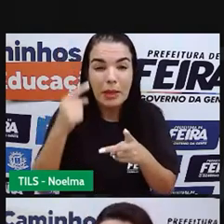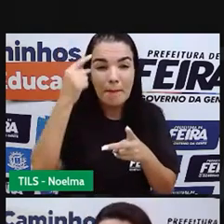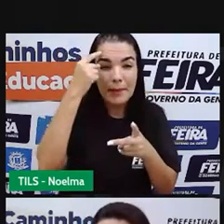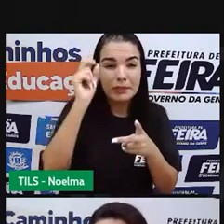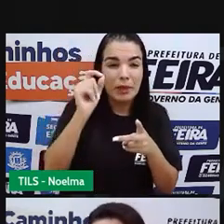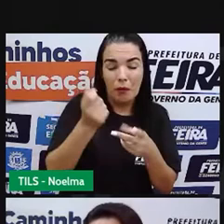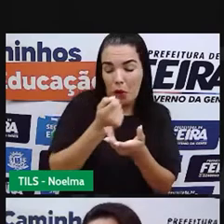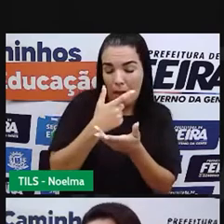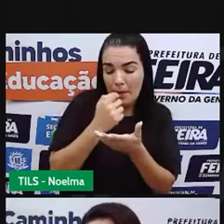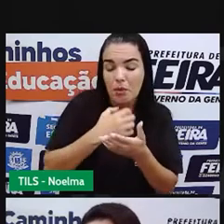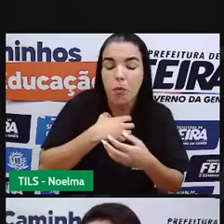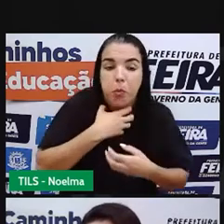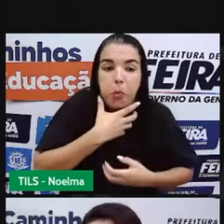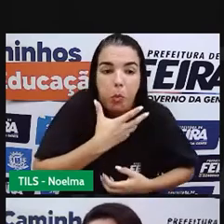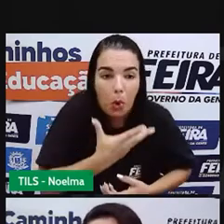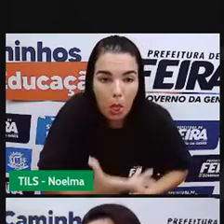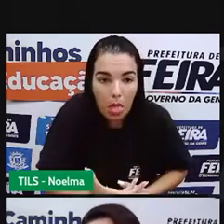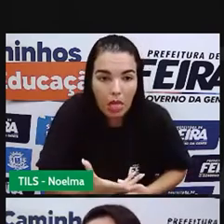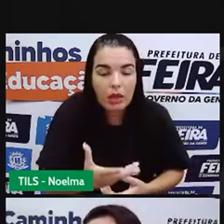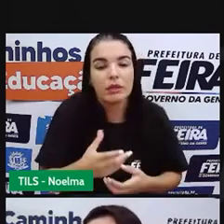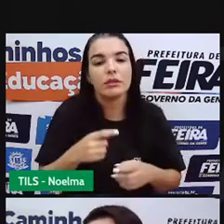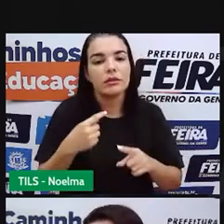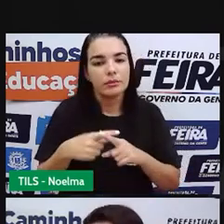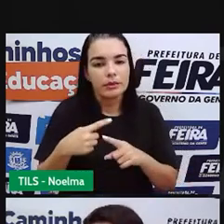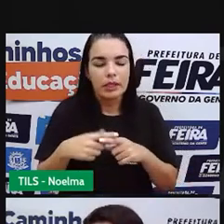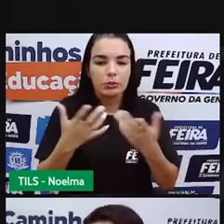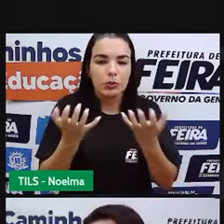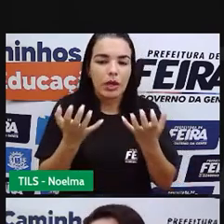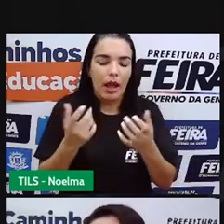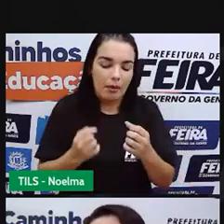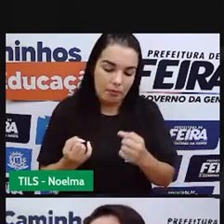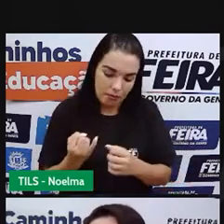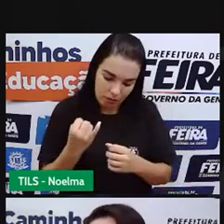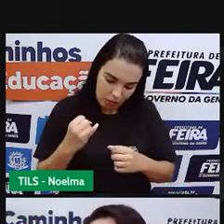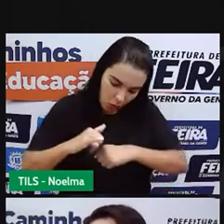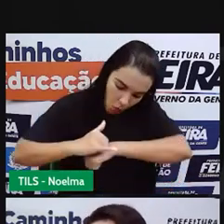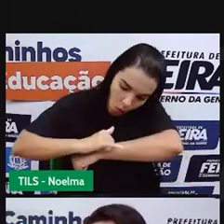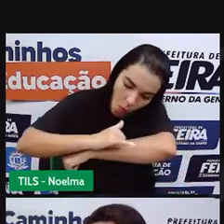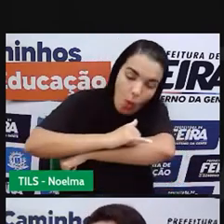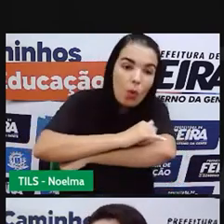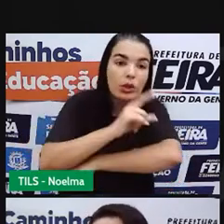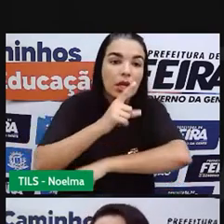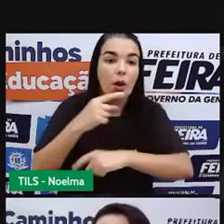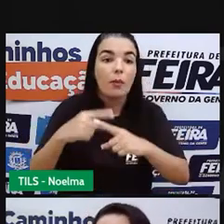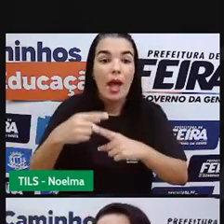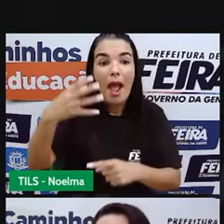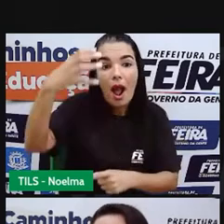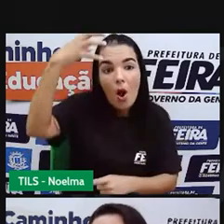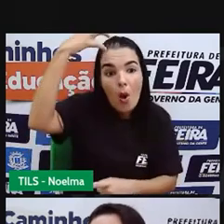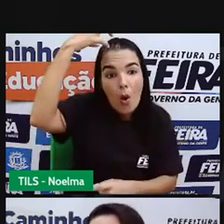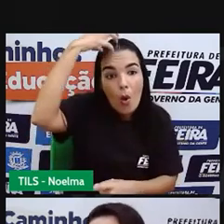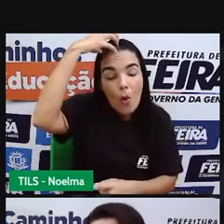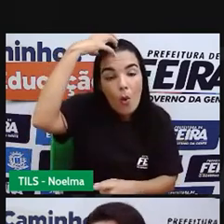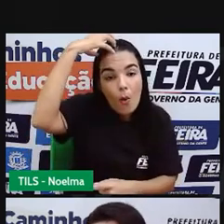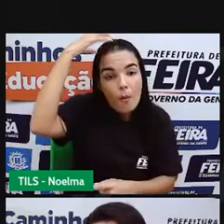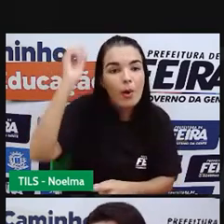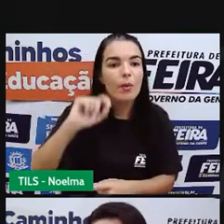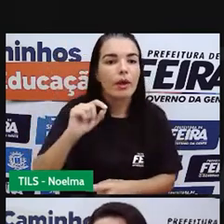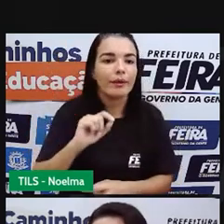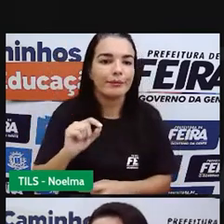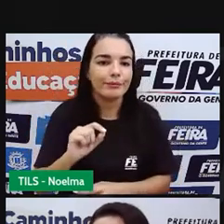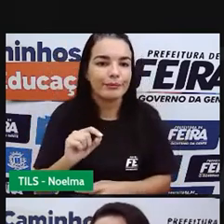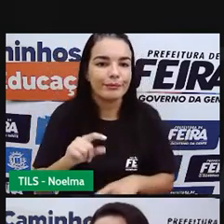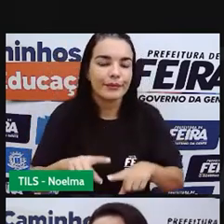relaxantes a fim de não engordar, por se sentir culpados ao ingerir alguma coisa.